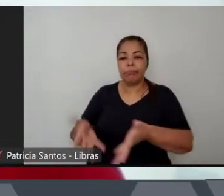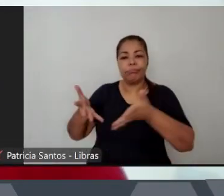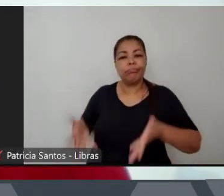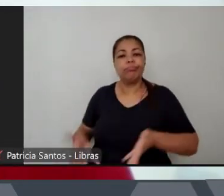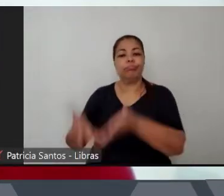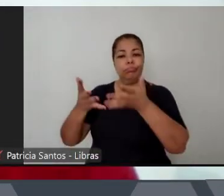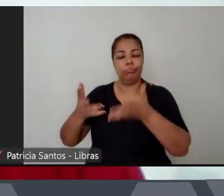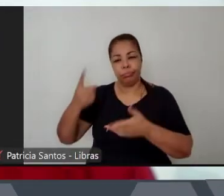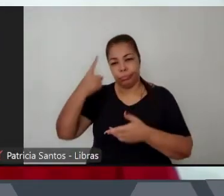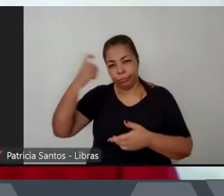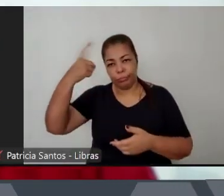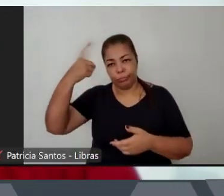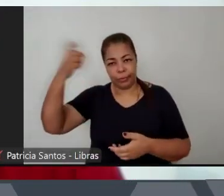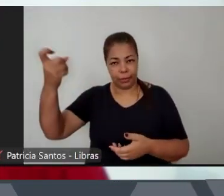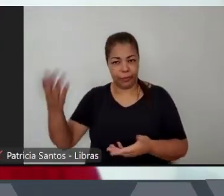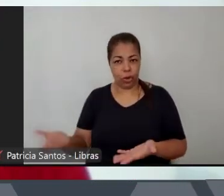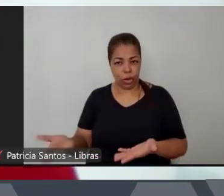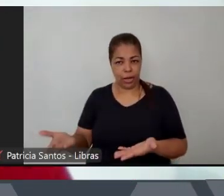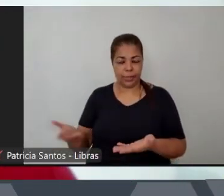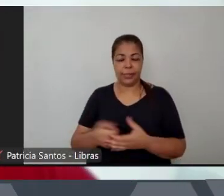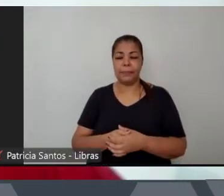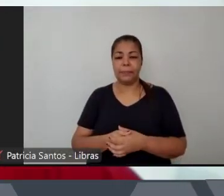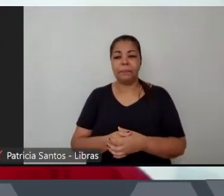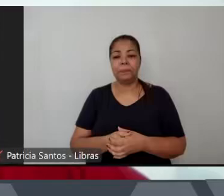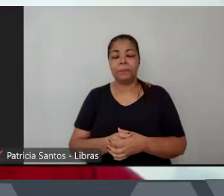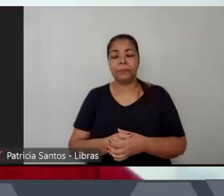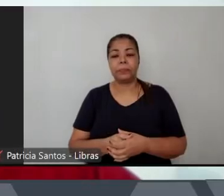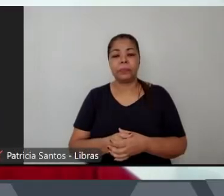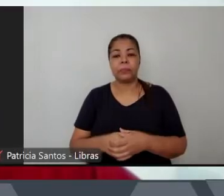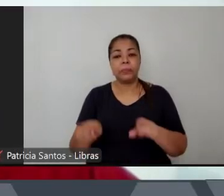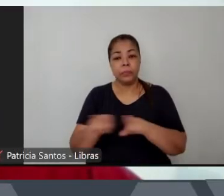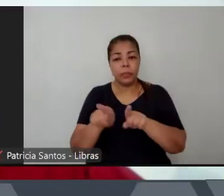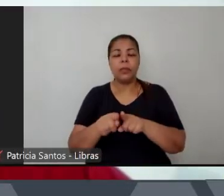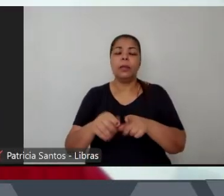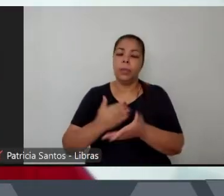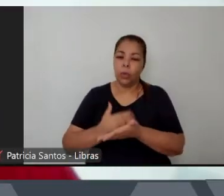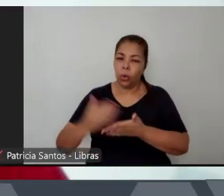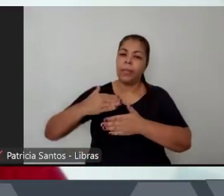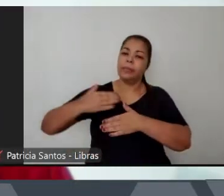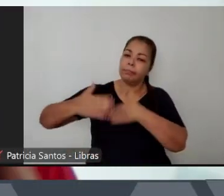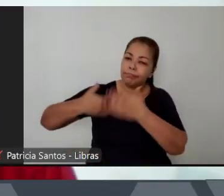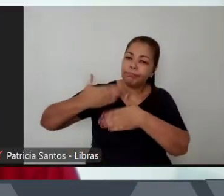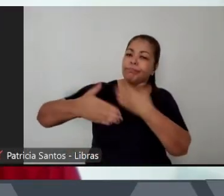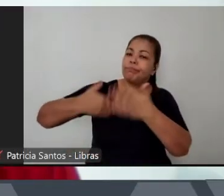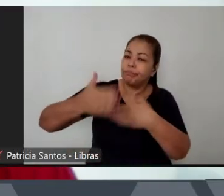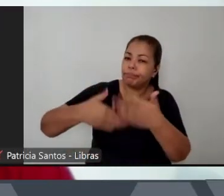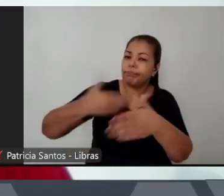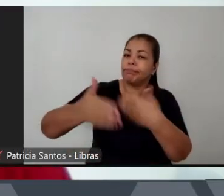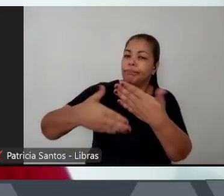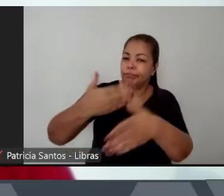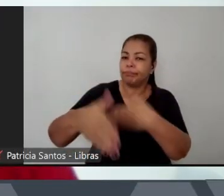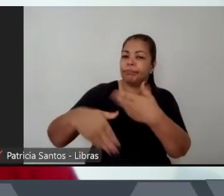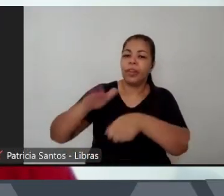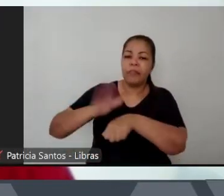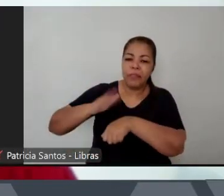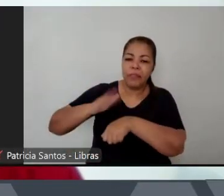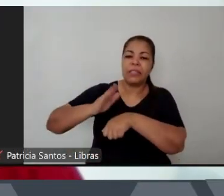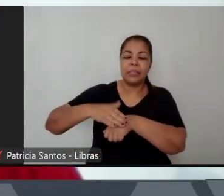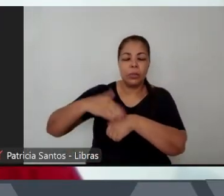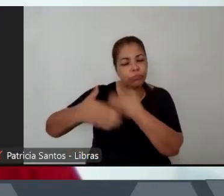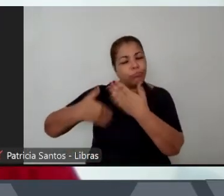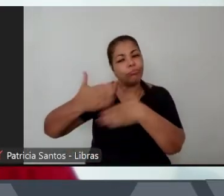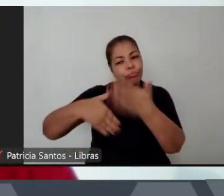ao mesmo tempo isso vai se desdobrando com o passar do tempo e vai produzindo novos formatos